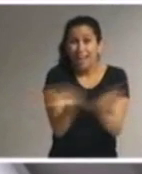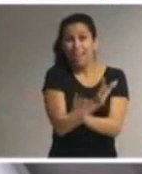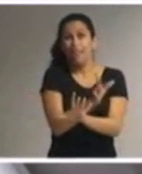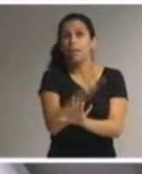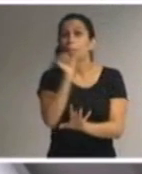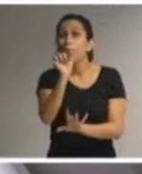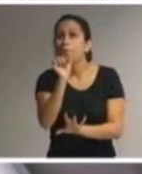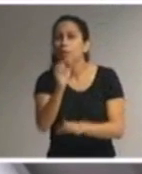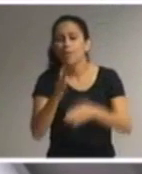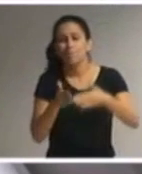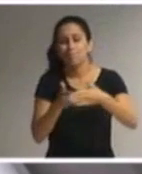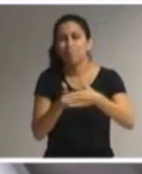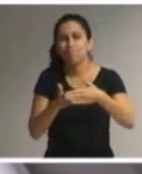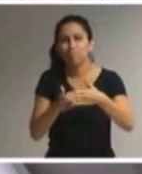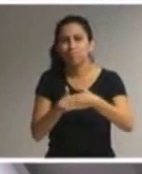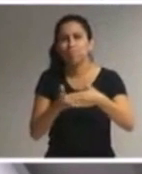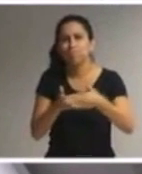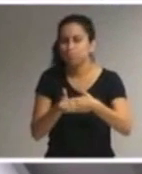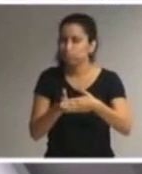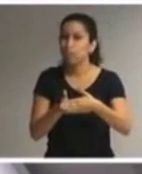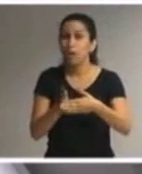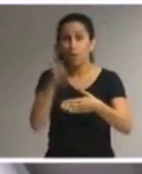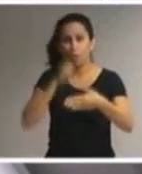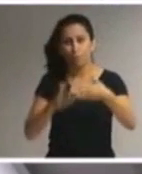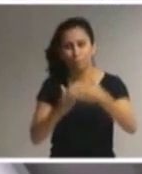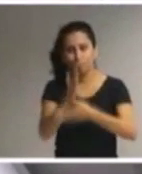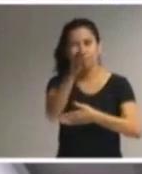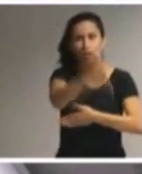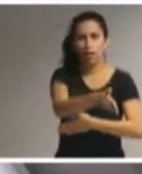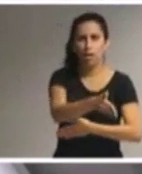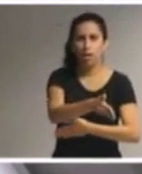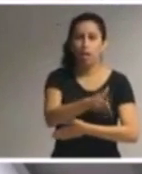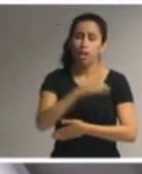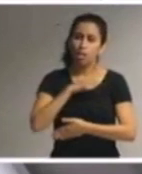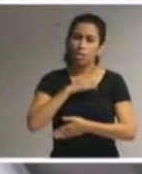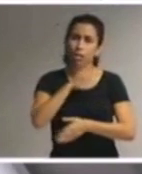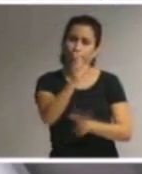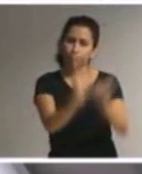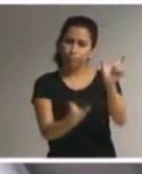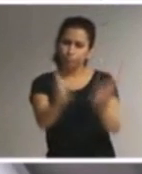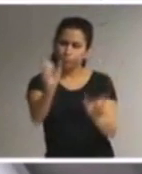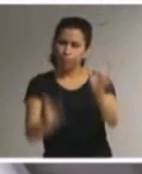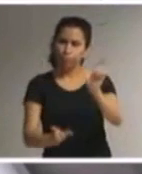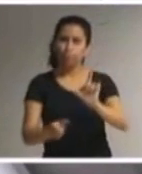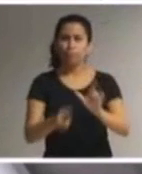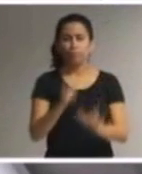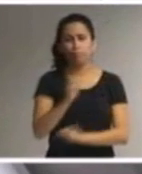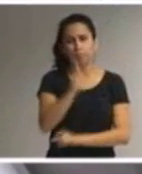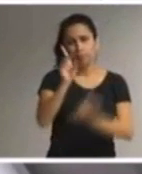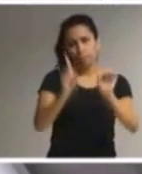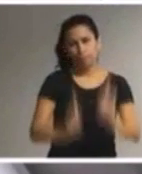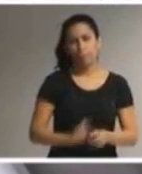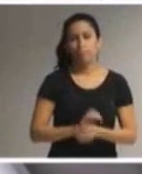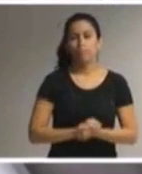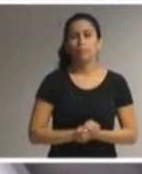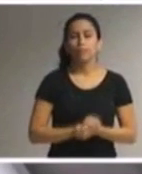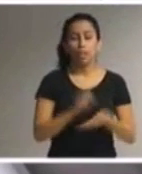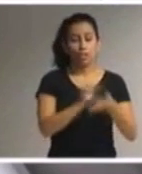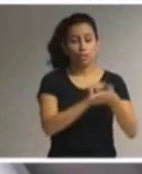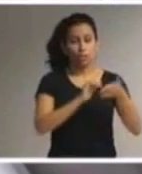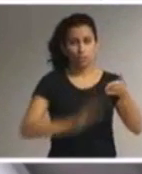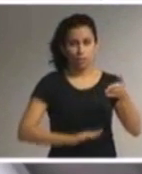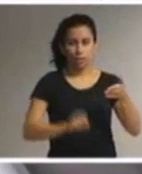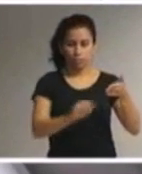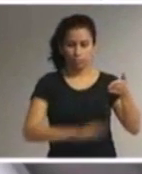alunos, considerando suas necessidades específicas. As atividades desenvolvidas no atendimento educacional